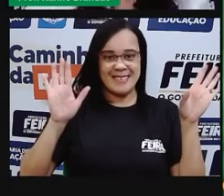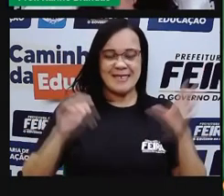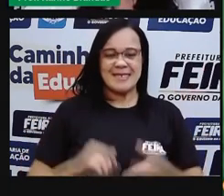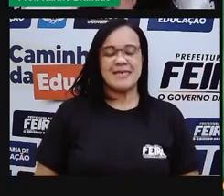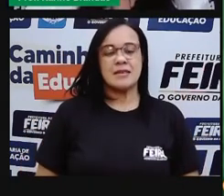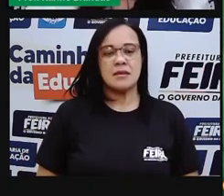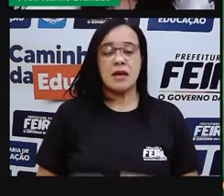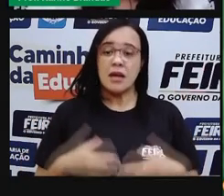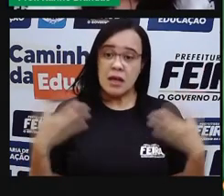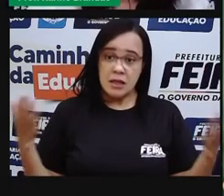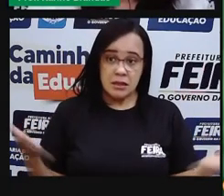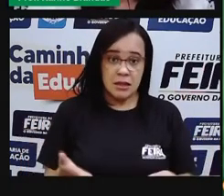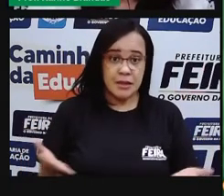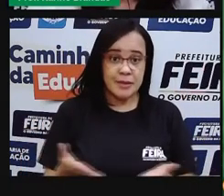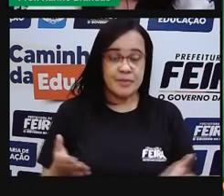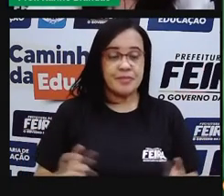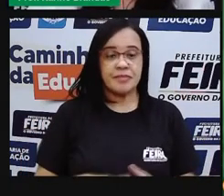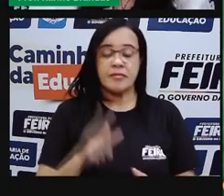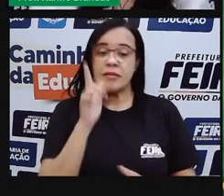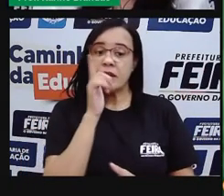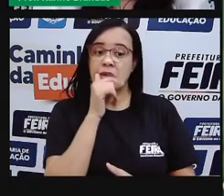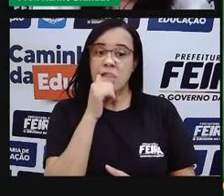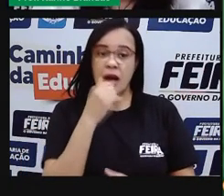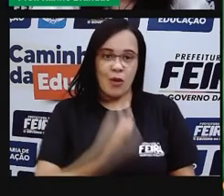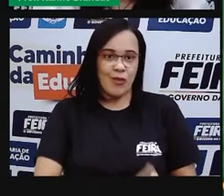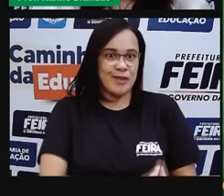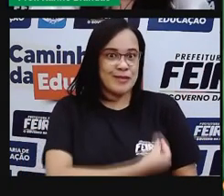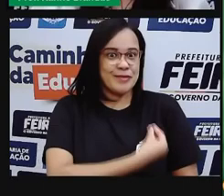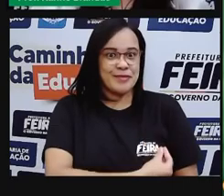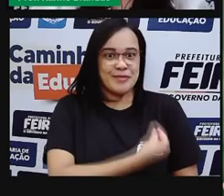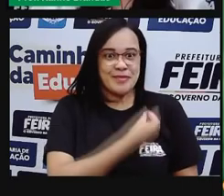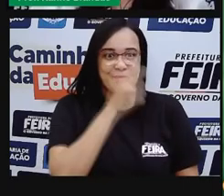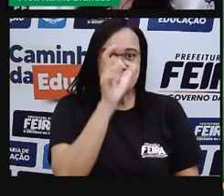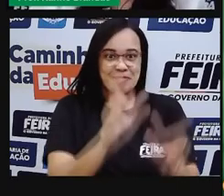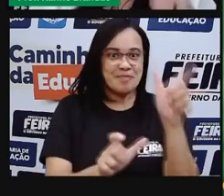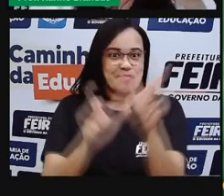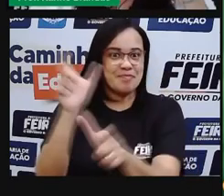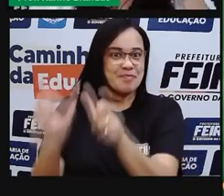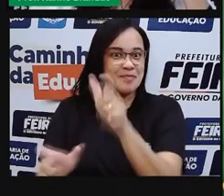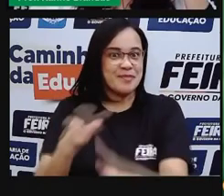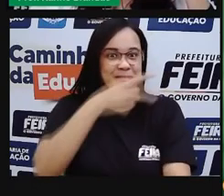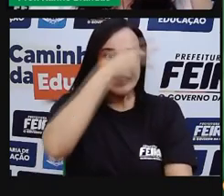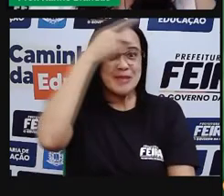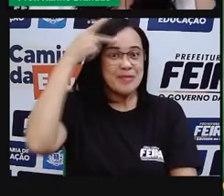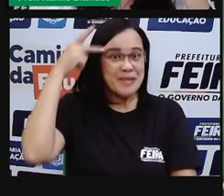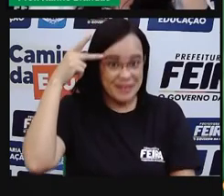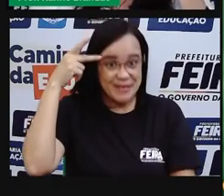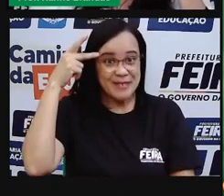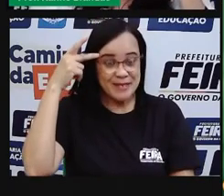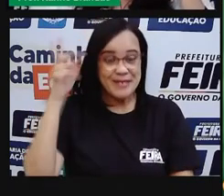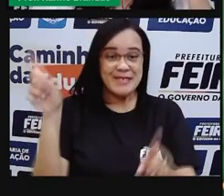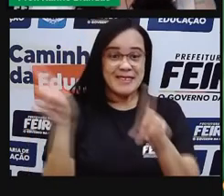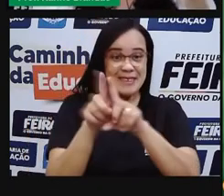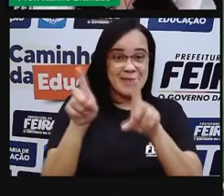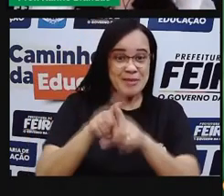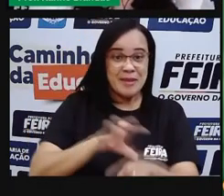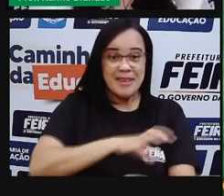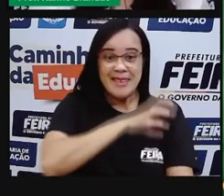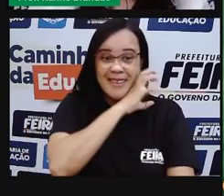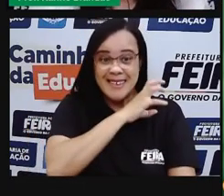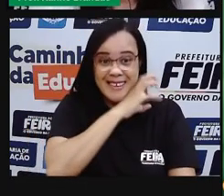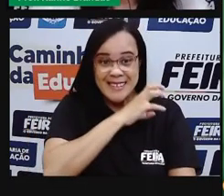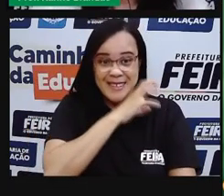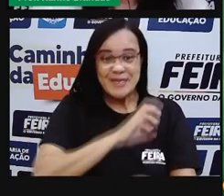E a água e os seres vivos, pronto? O que a gente observa é que os seres vivos, as plantas, nós, né?